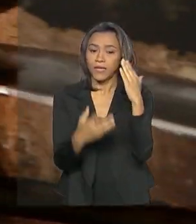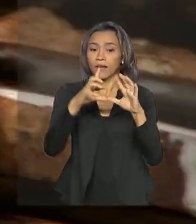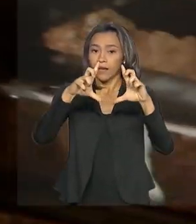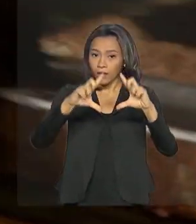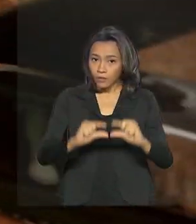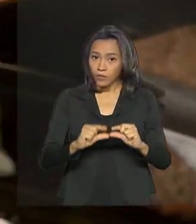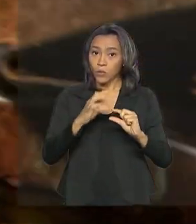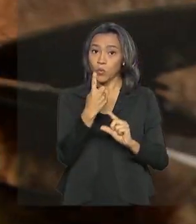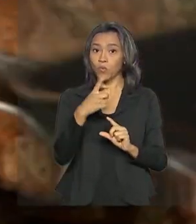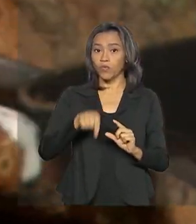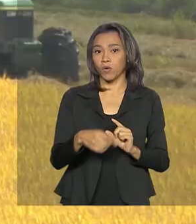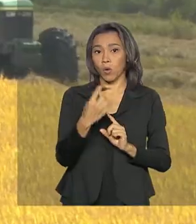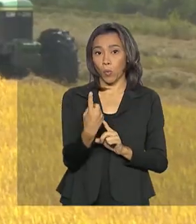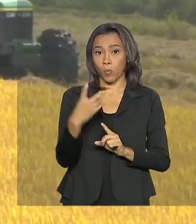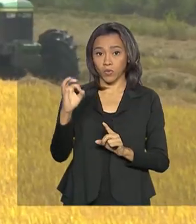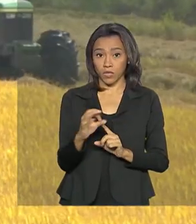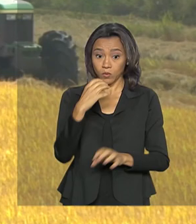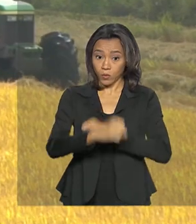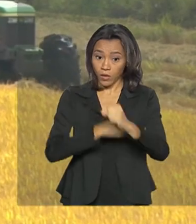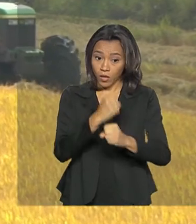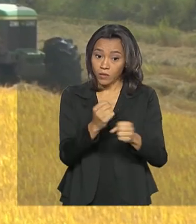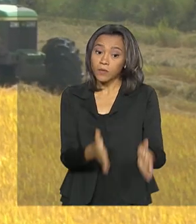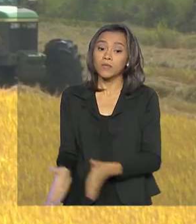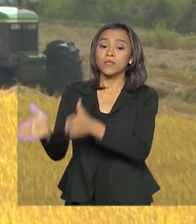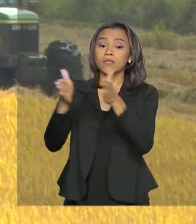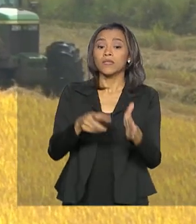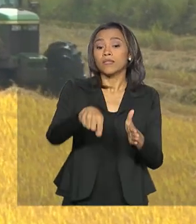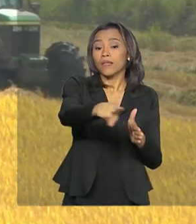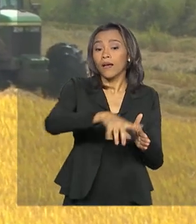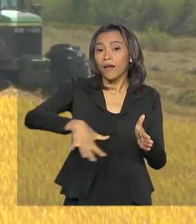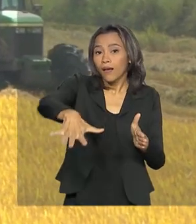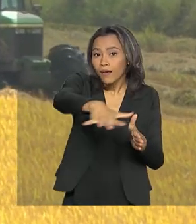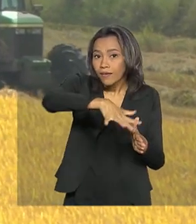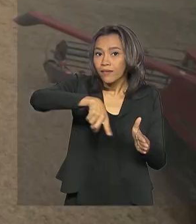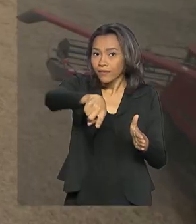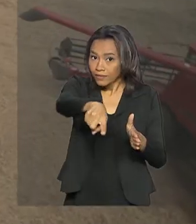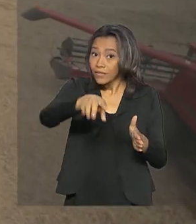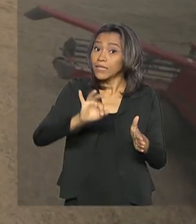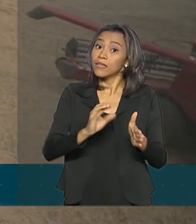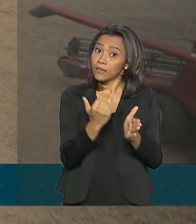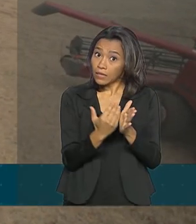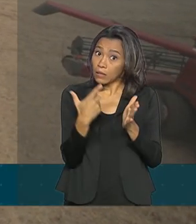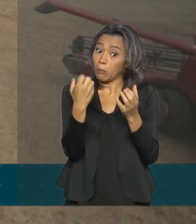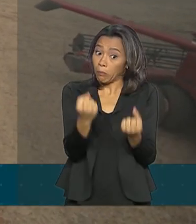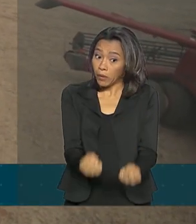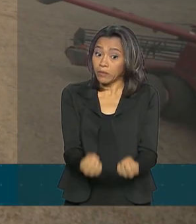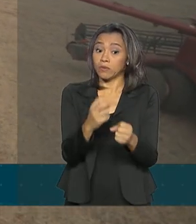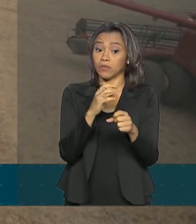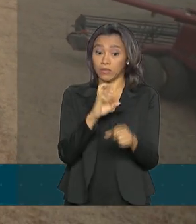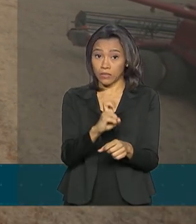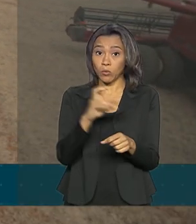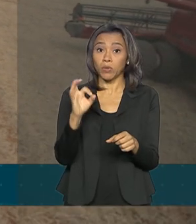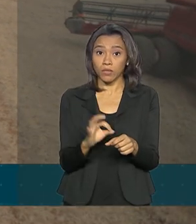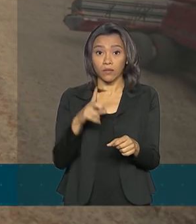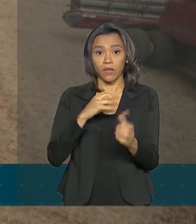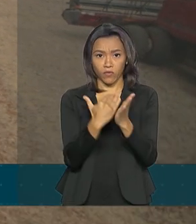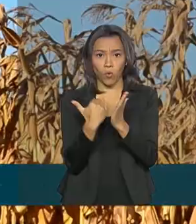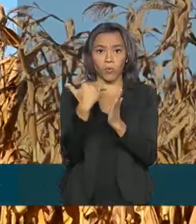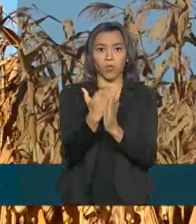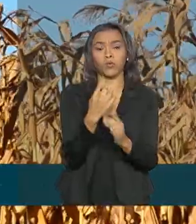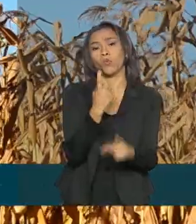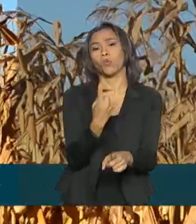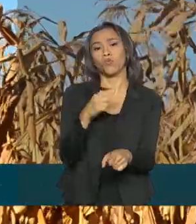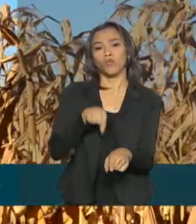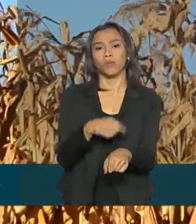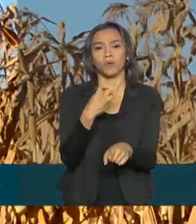,1% no ano. Na agropecuária, que tem um peso de 5% no cálculo do PIB, houve alta de 1